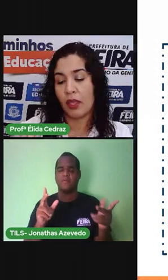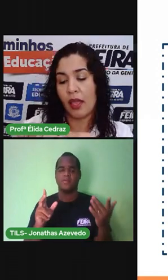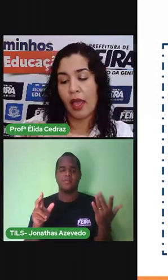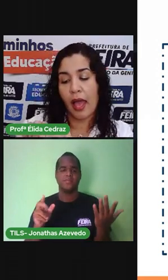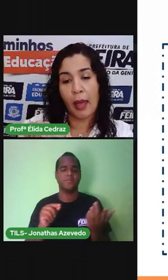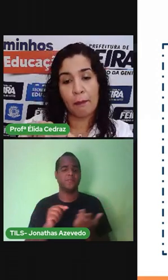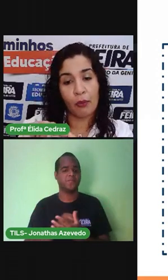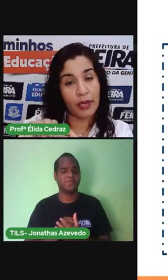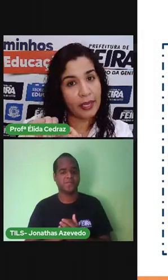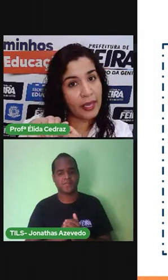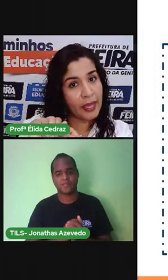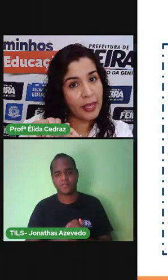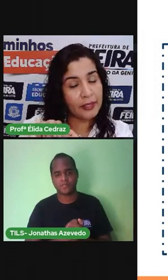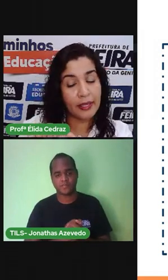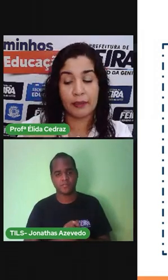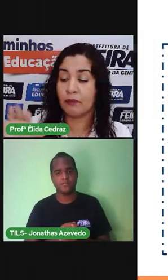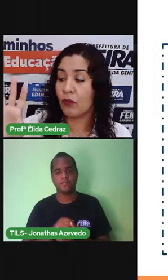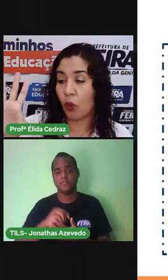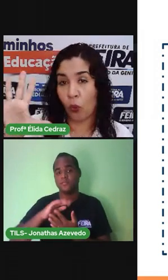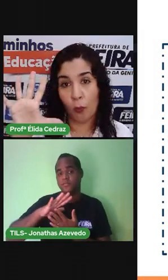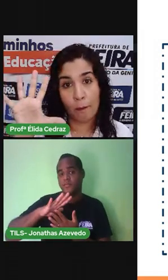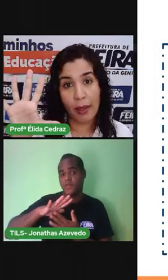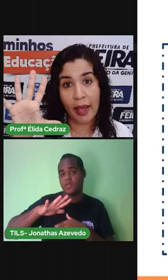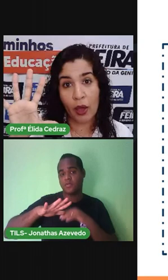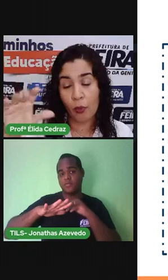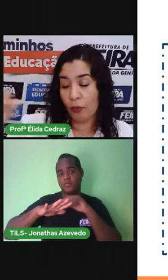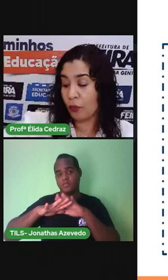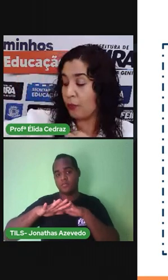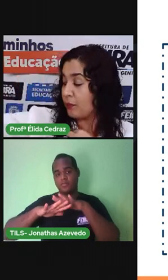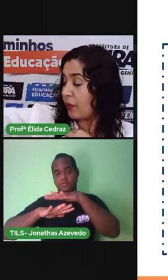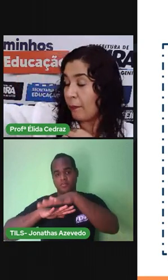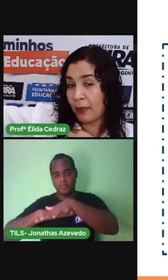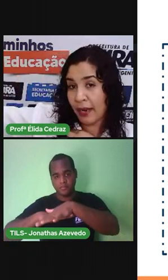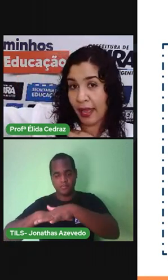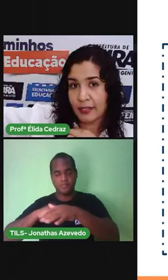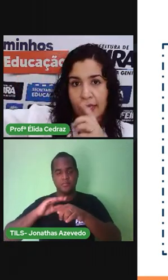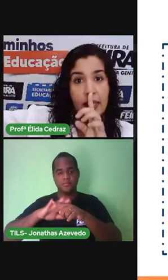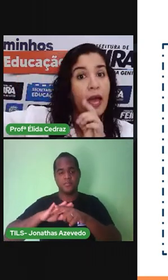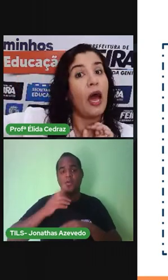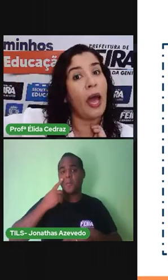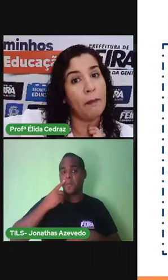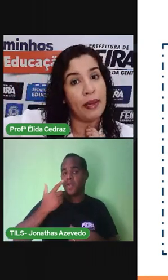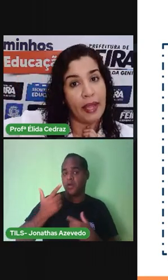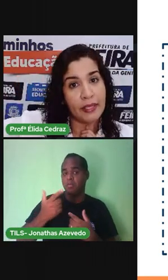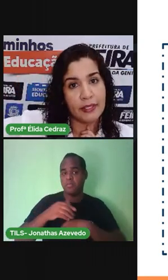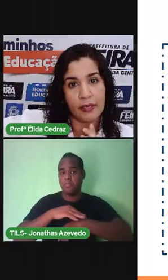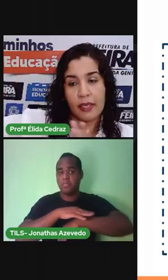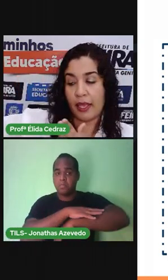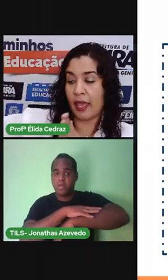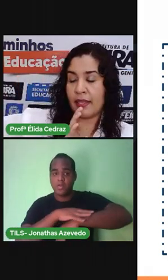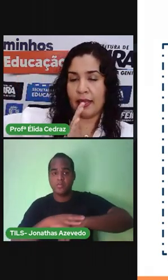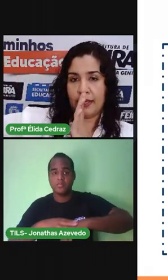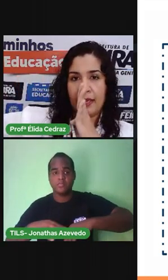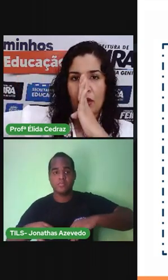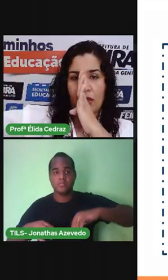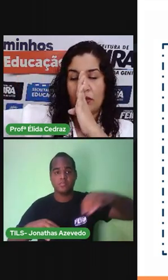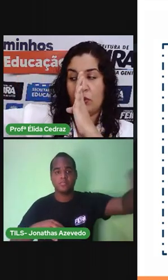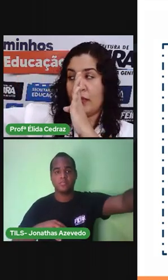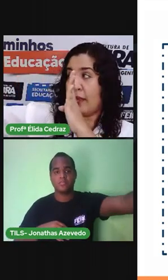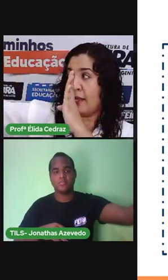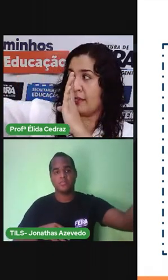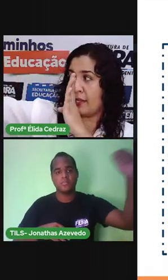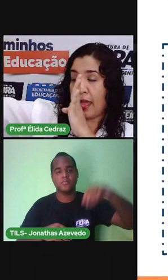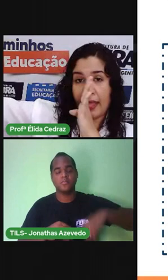A polegada O palmo Braça A braça É daqui